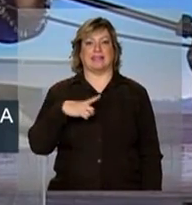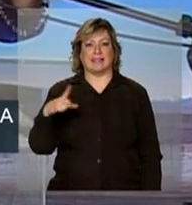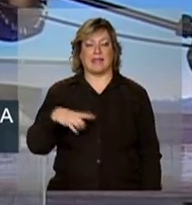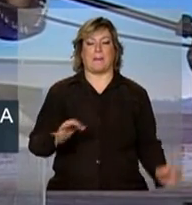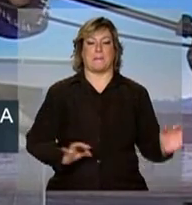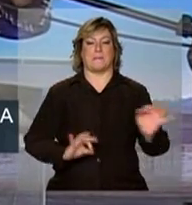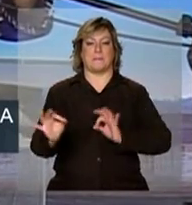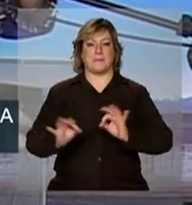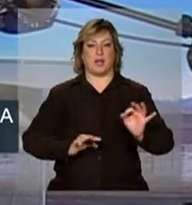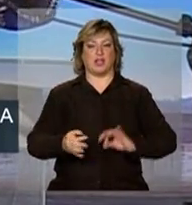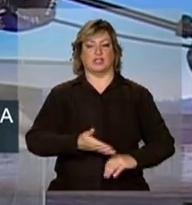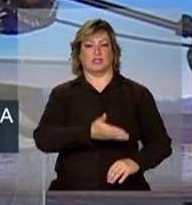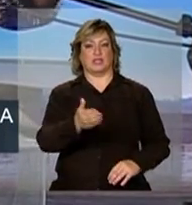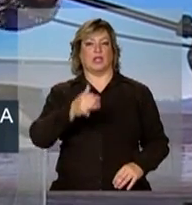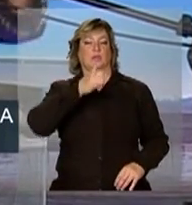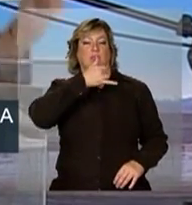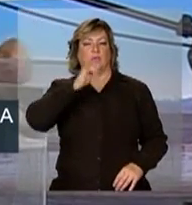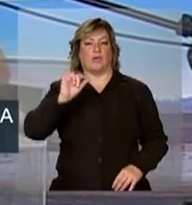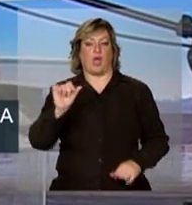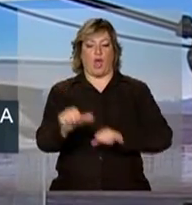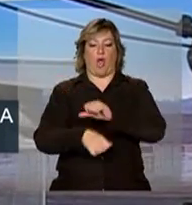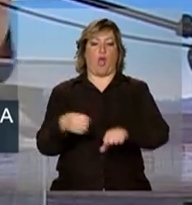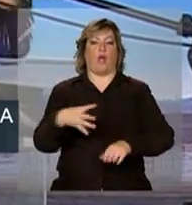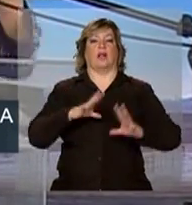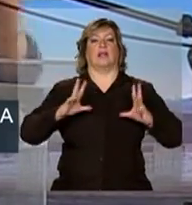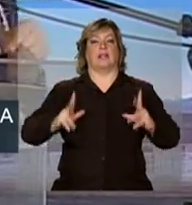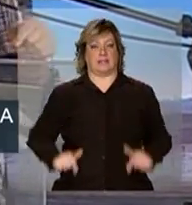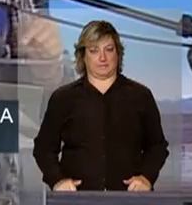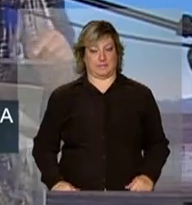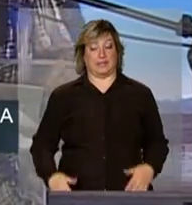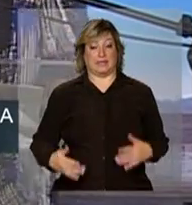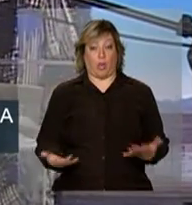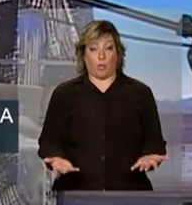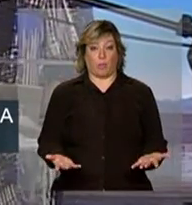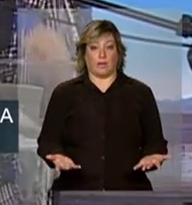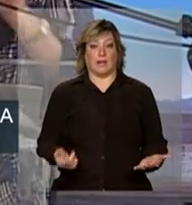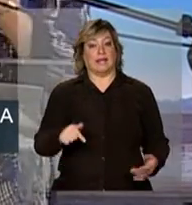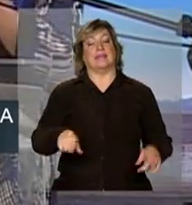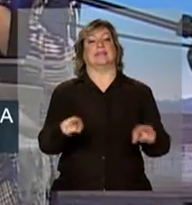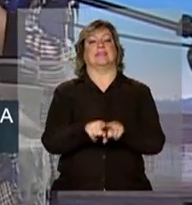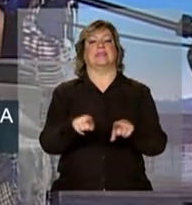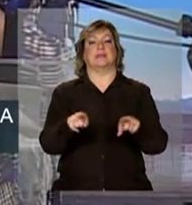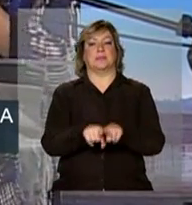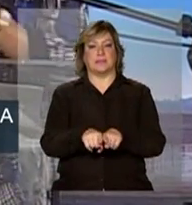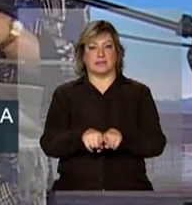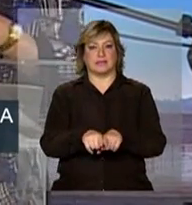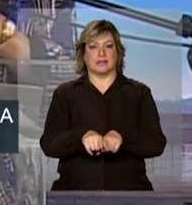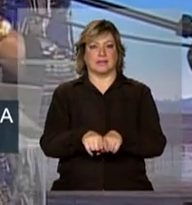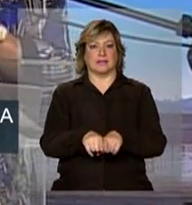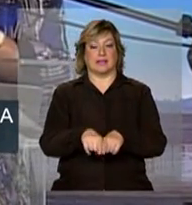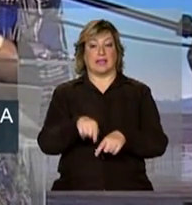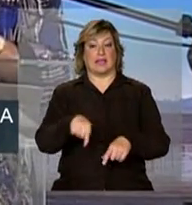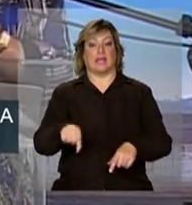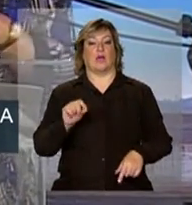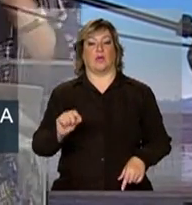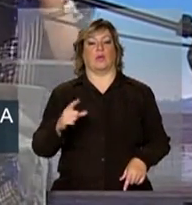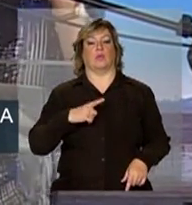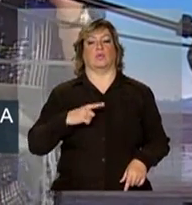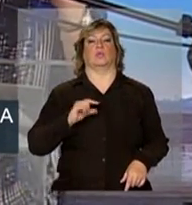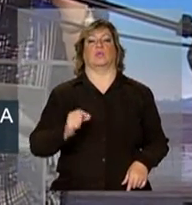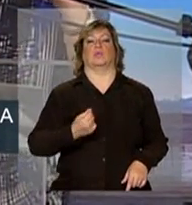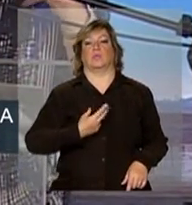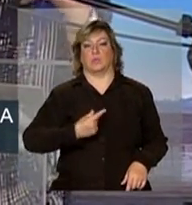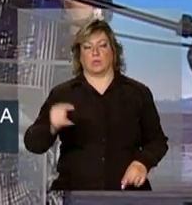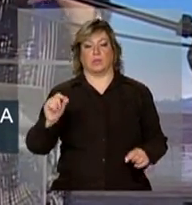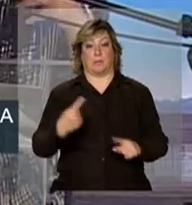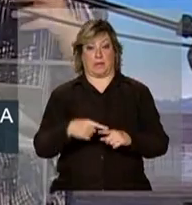projeto de energia renovável. Além disso, ela é dura. O